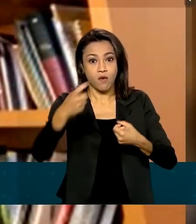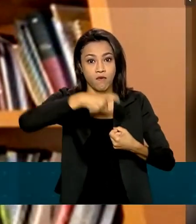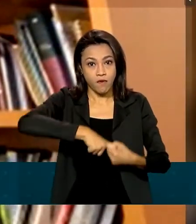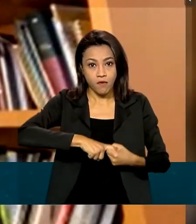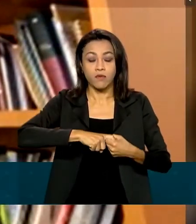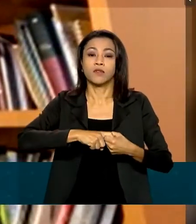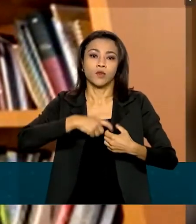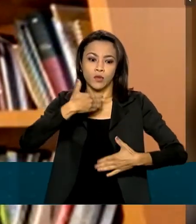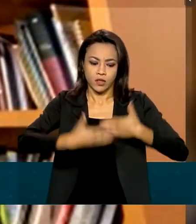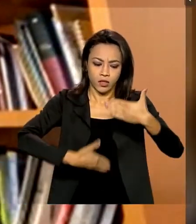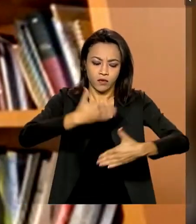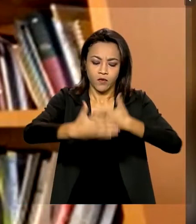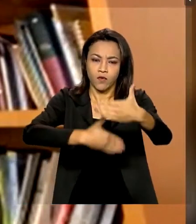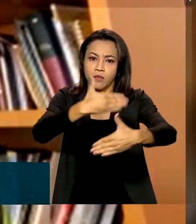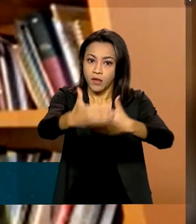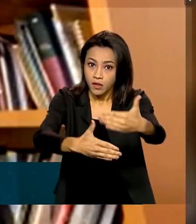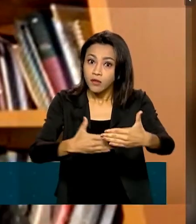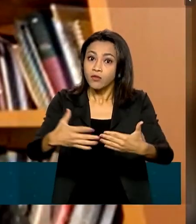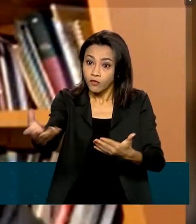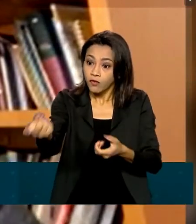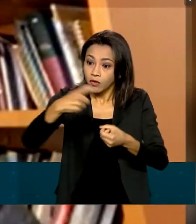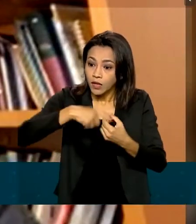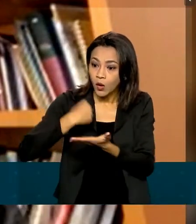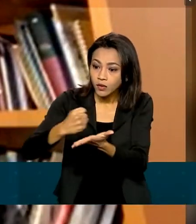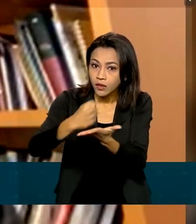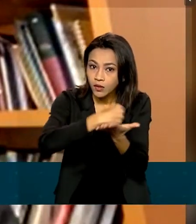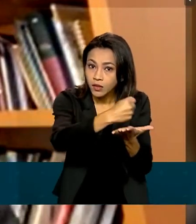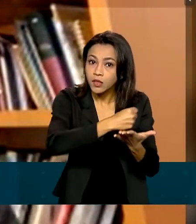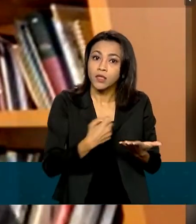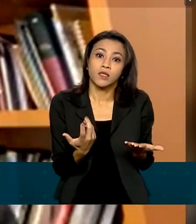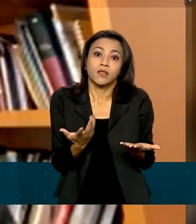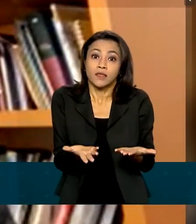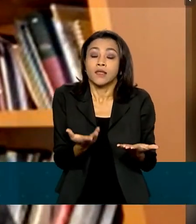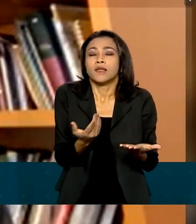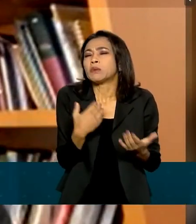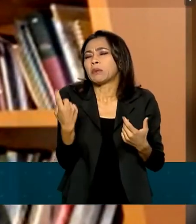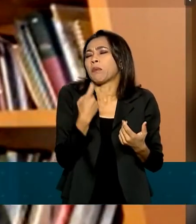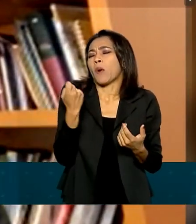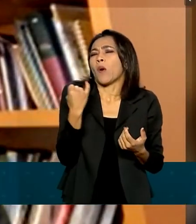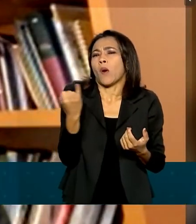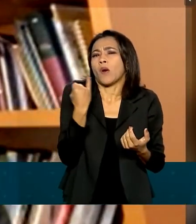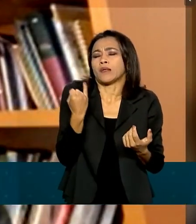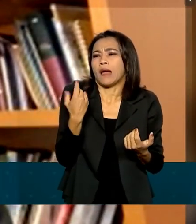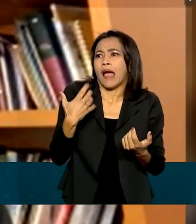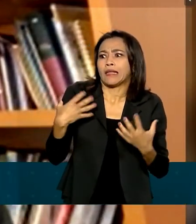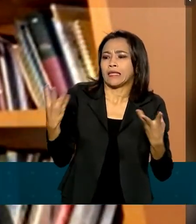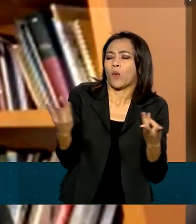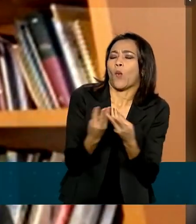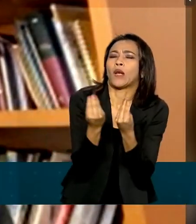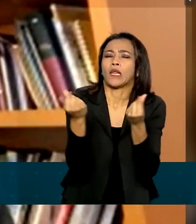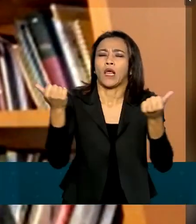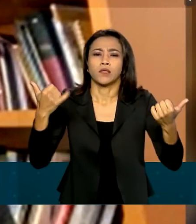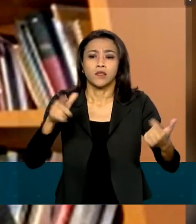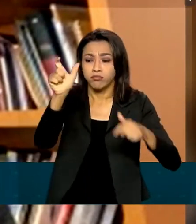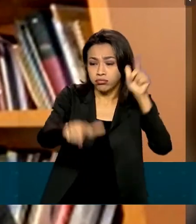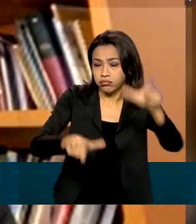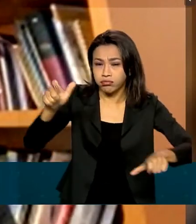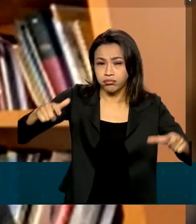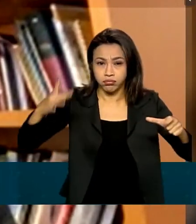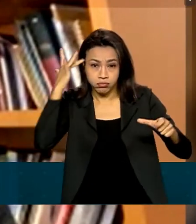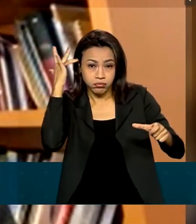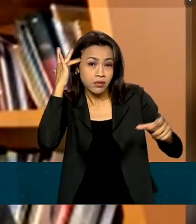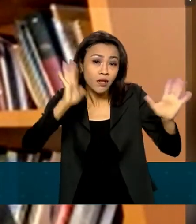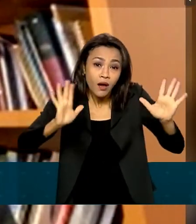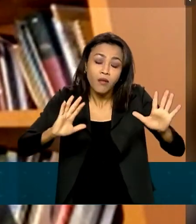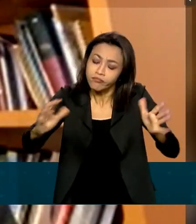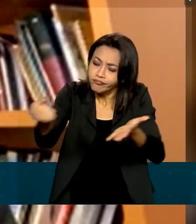precisam desses empregados. E muitos deles não encontram no mercado pessoas qualificadas. Então, essas medidas do governo, de manutenção